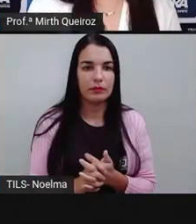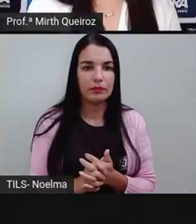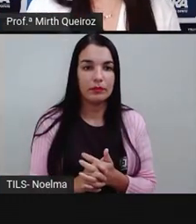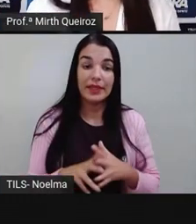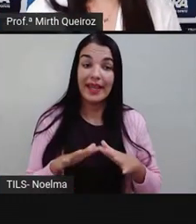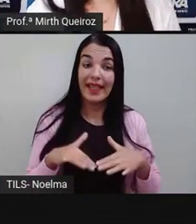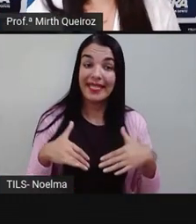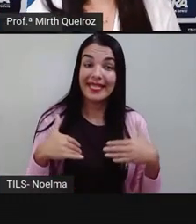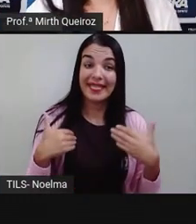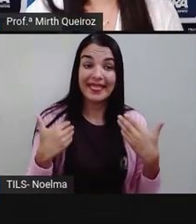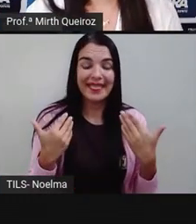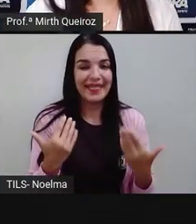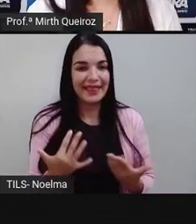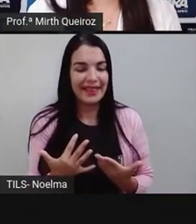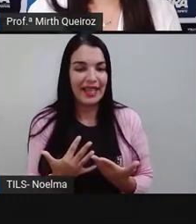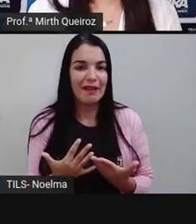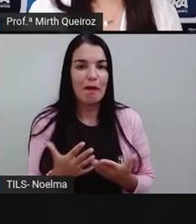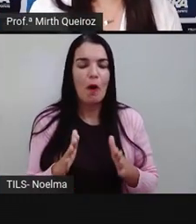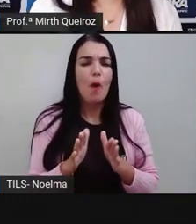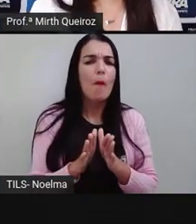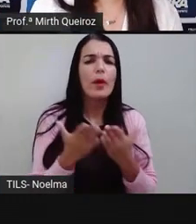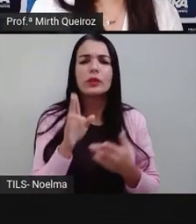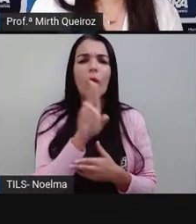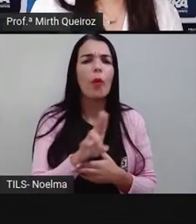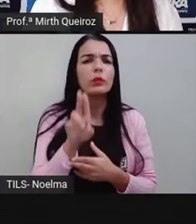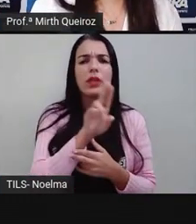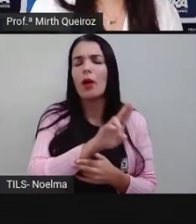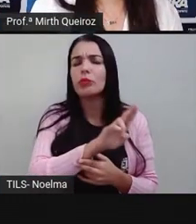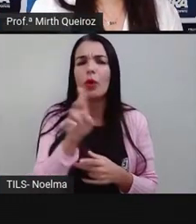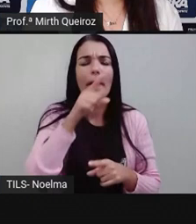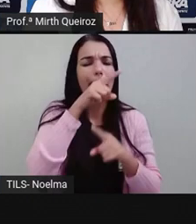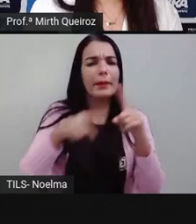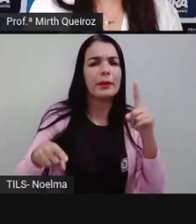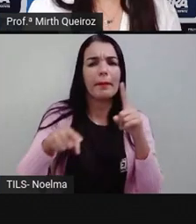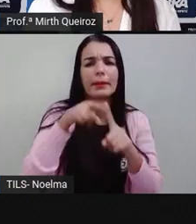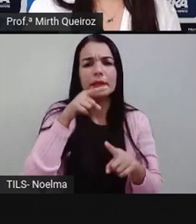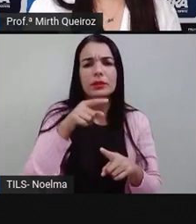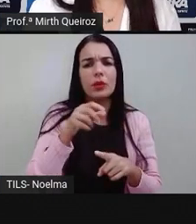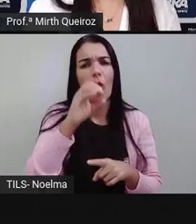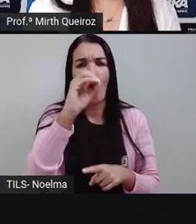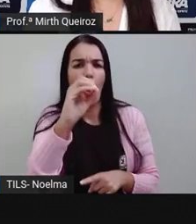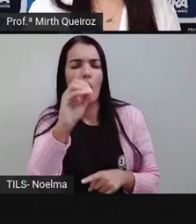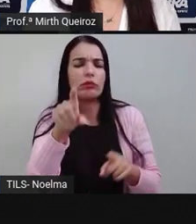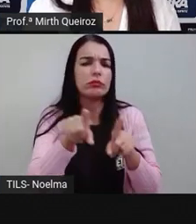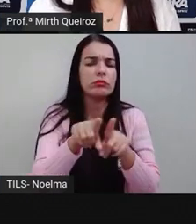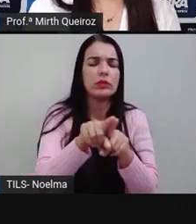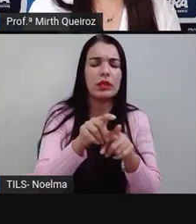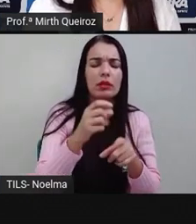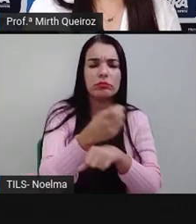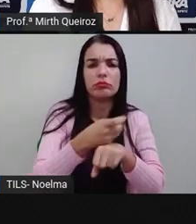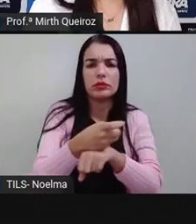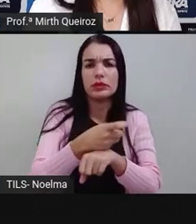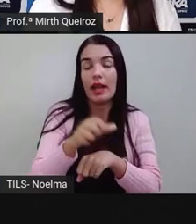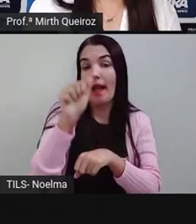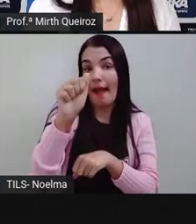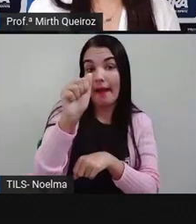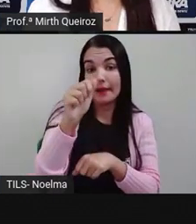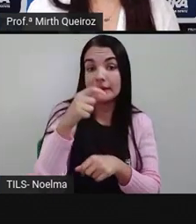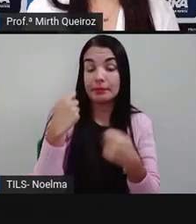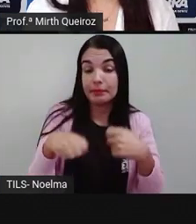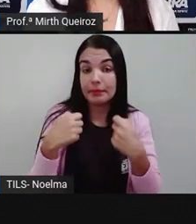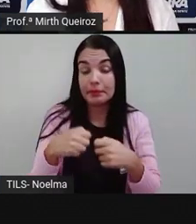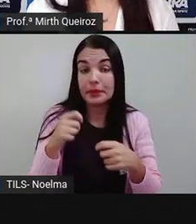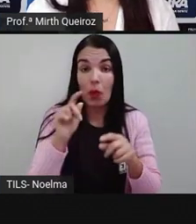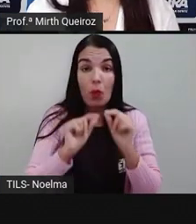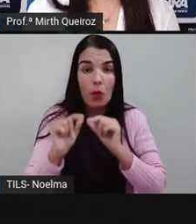Então, gente, quando usar proibido ou proibida, o adjetivo da expressão é proibido ou